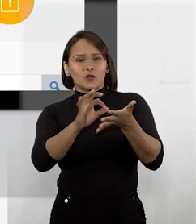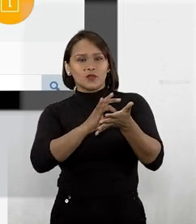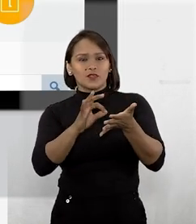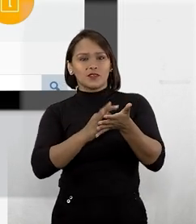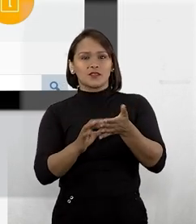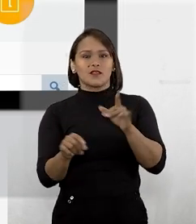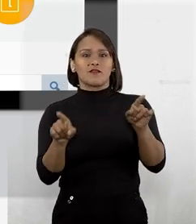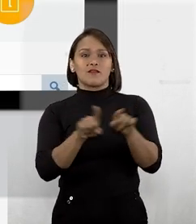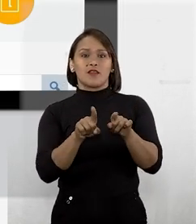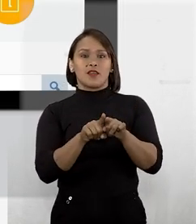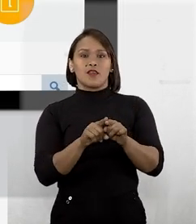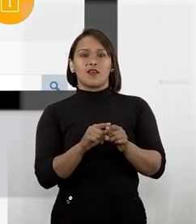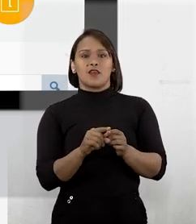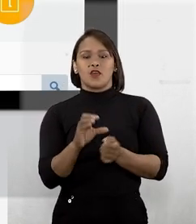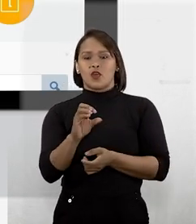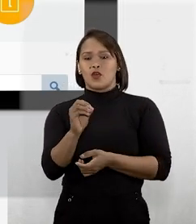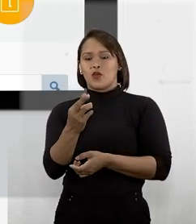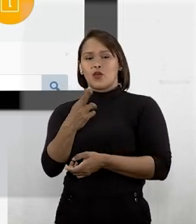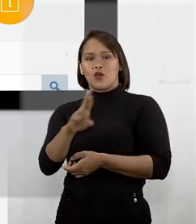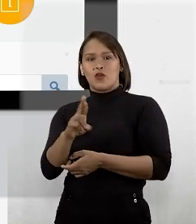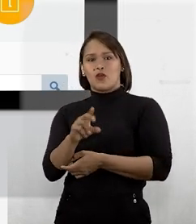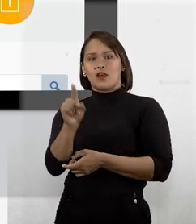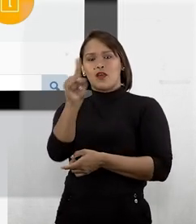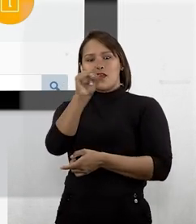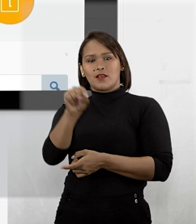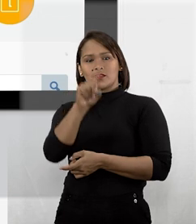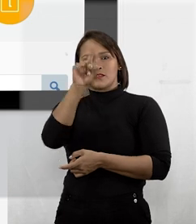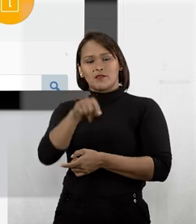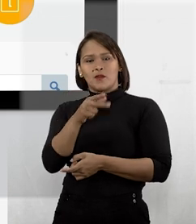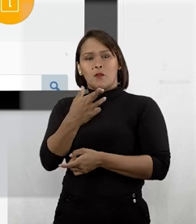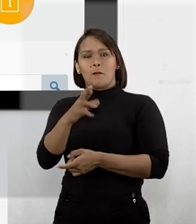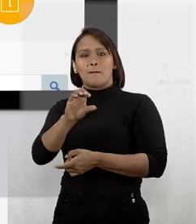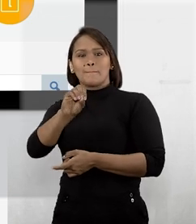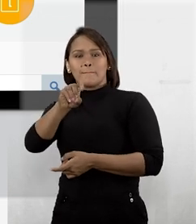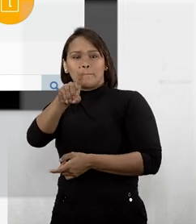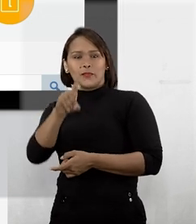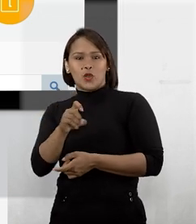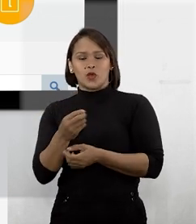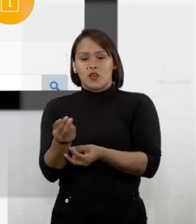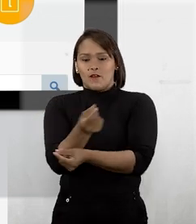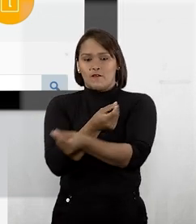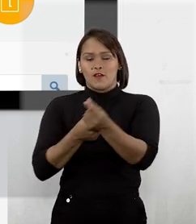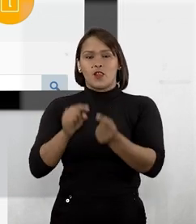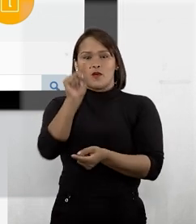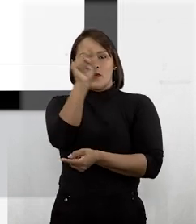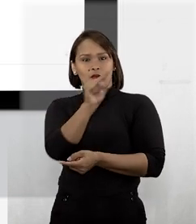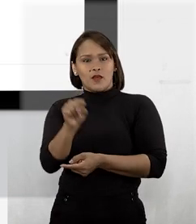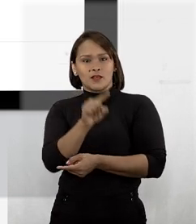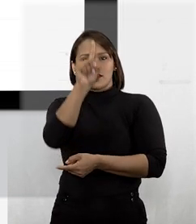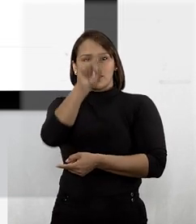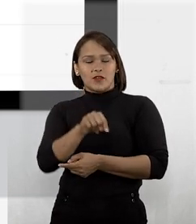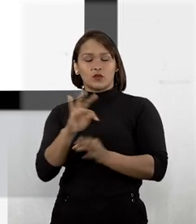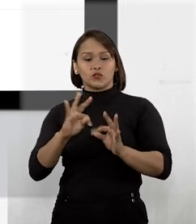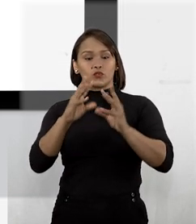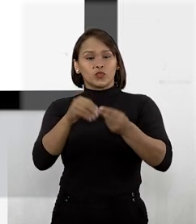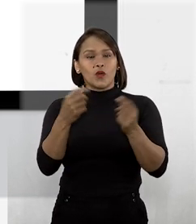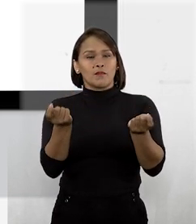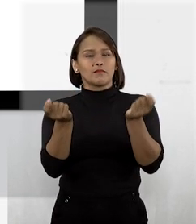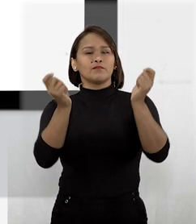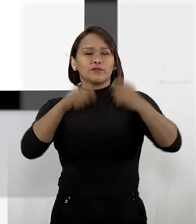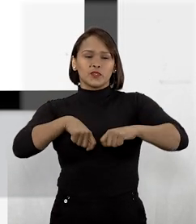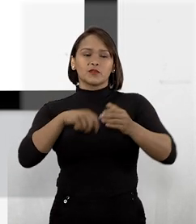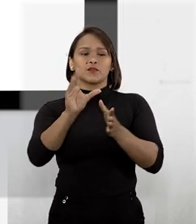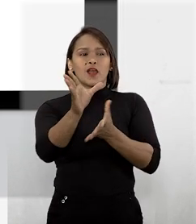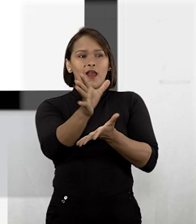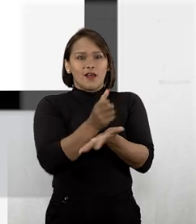portanto, CORRECIFRÃO, PROX, MONETÁRIA, CIFRÃO, todas as possibilidades